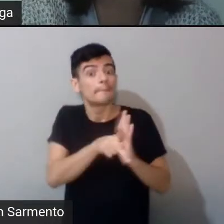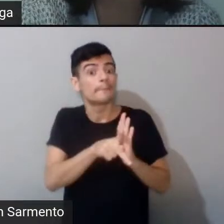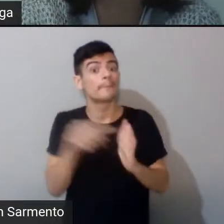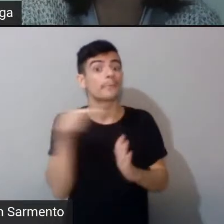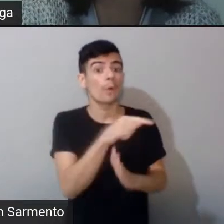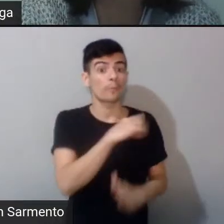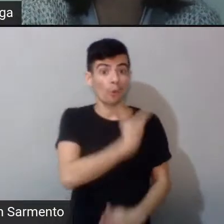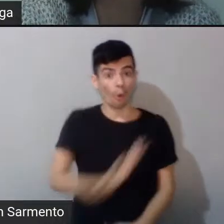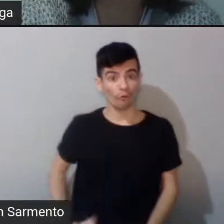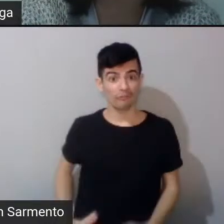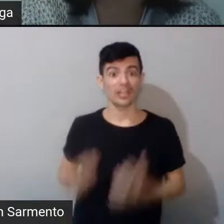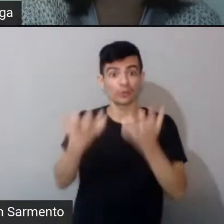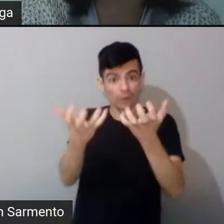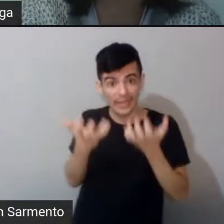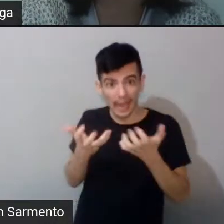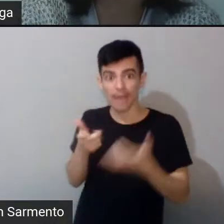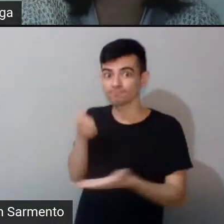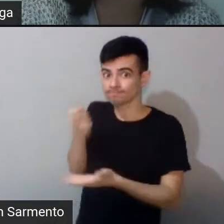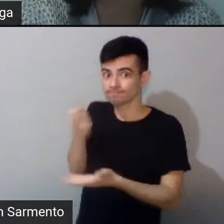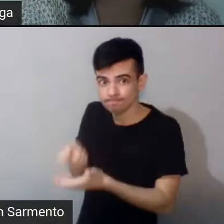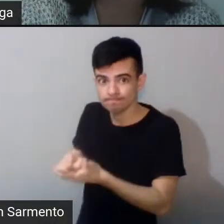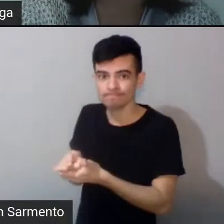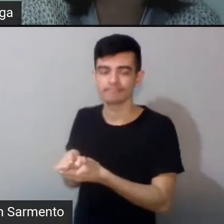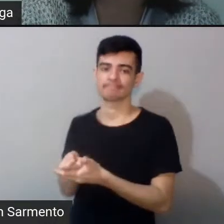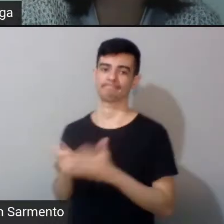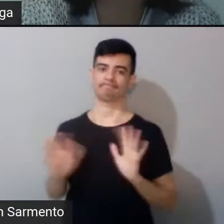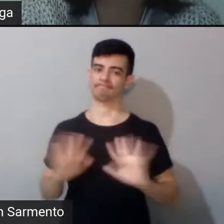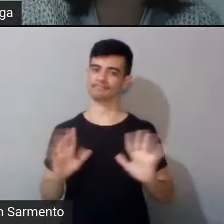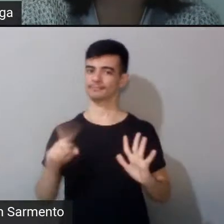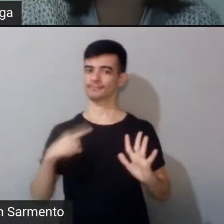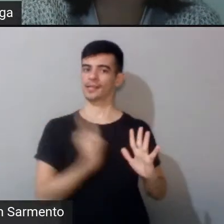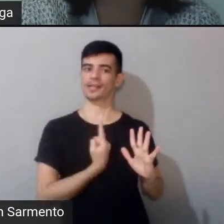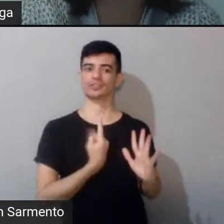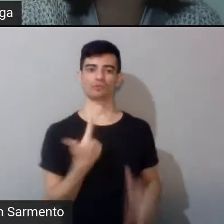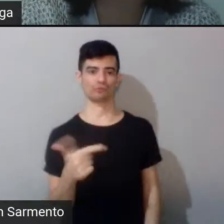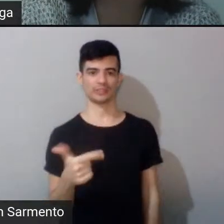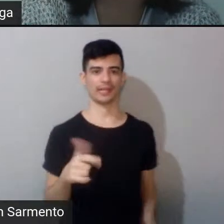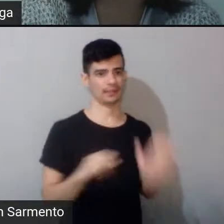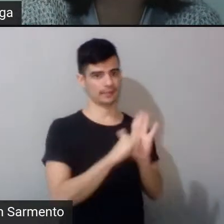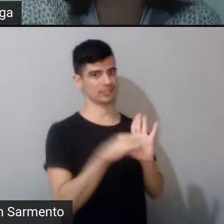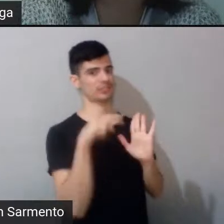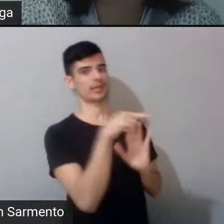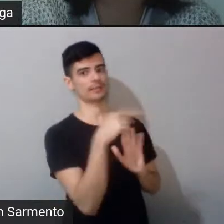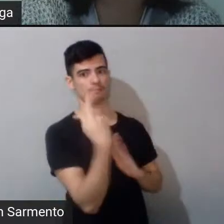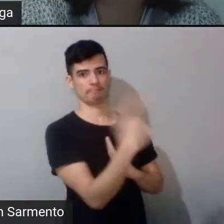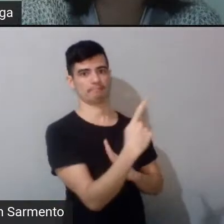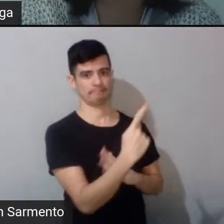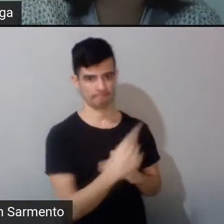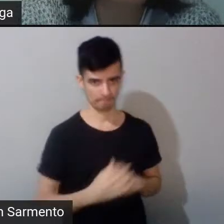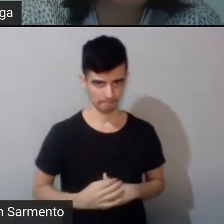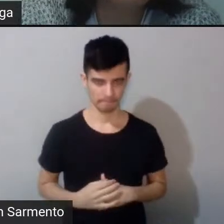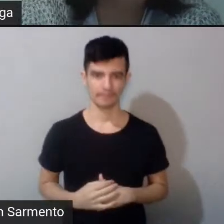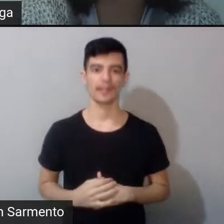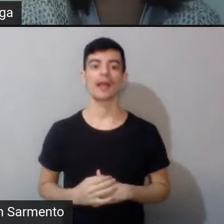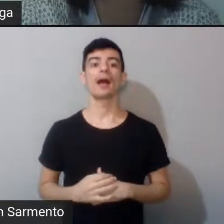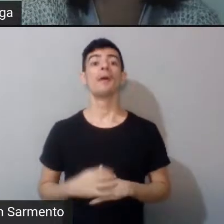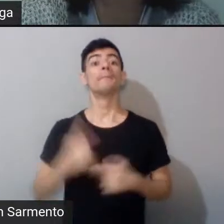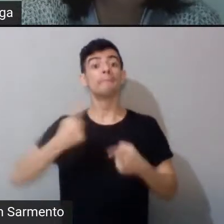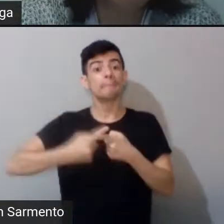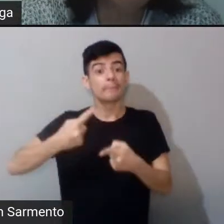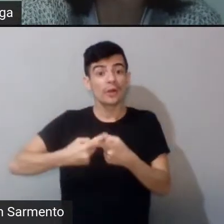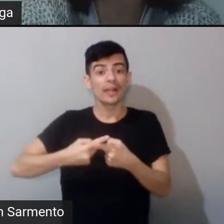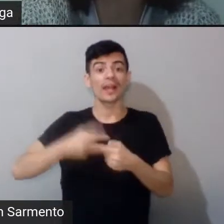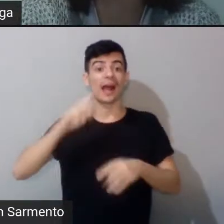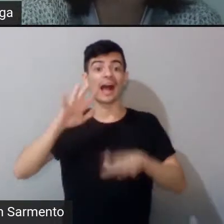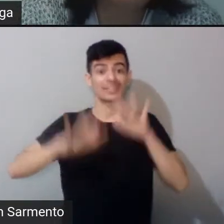Porque muitos por aí dizem assim, ah, o índio ele tem que ter tem que ser assim, tem que ser assado. Se o índio estiver com o celular ele não é mais índio, se o